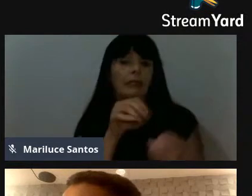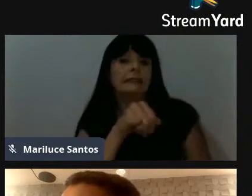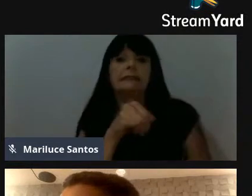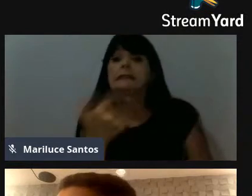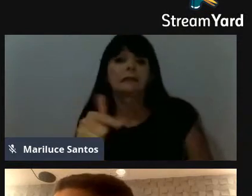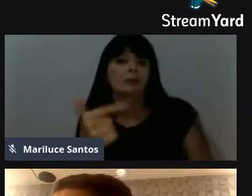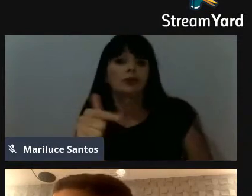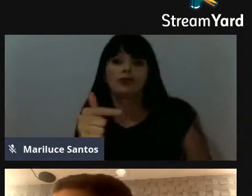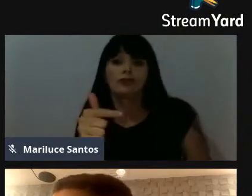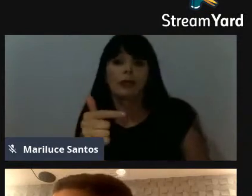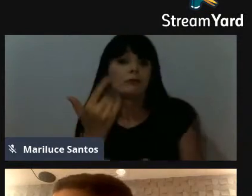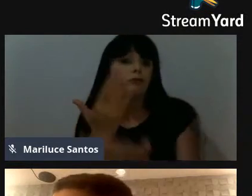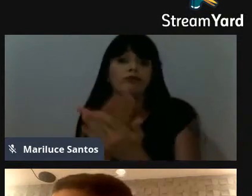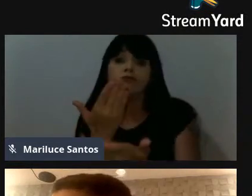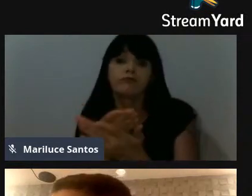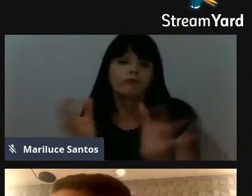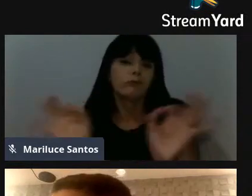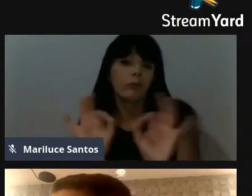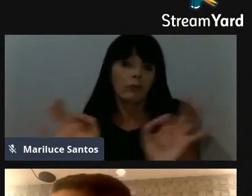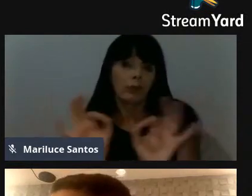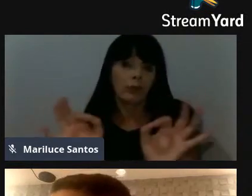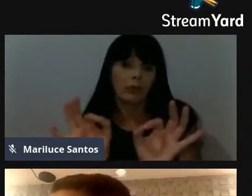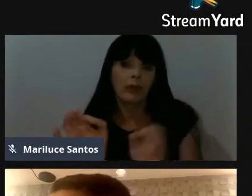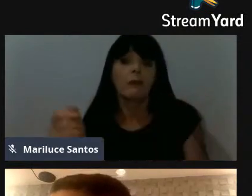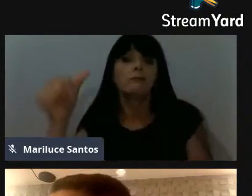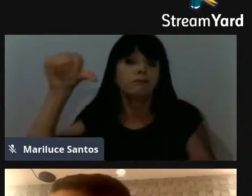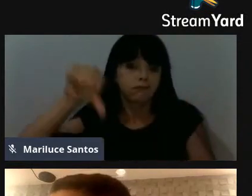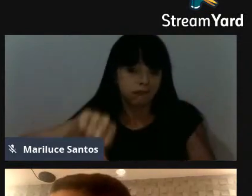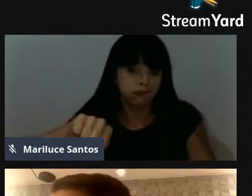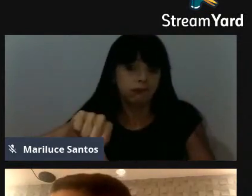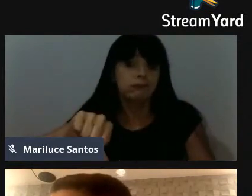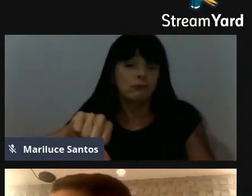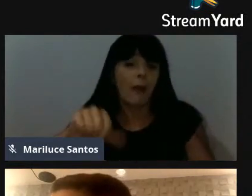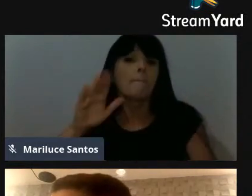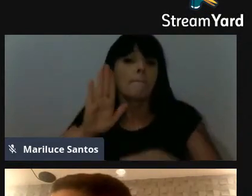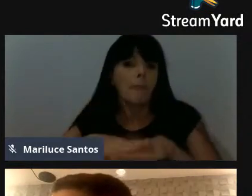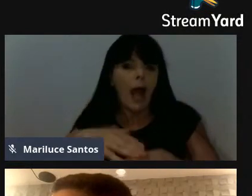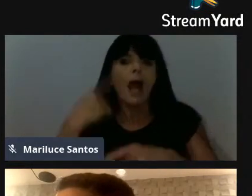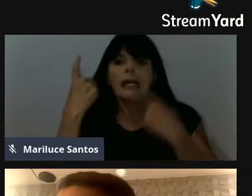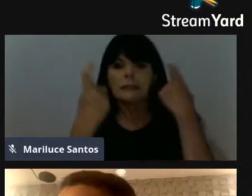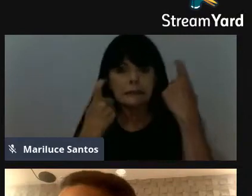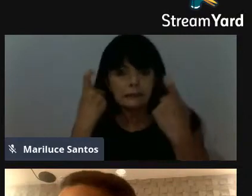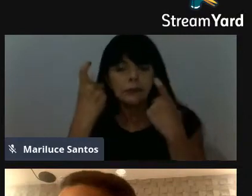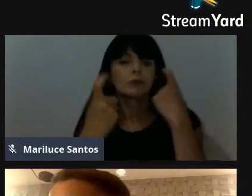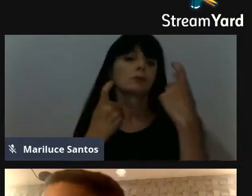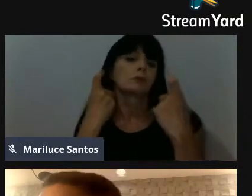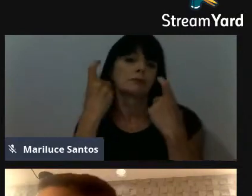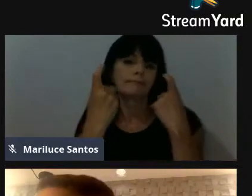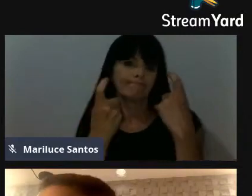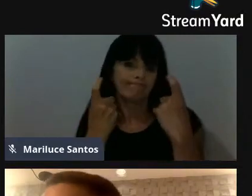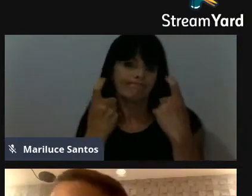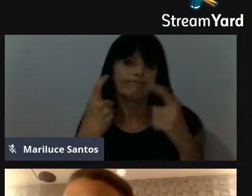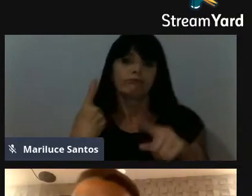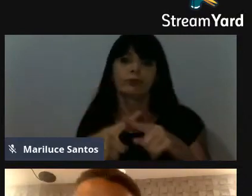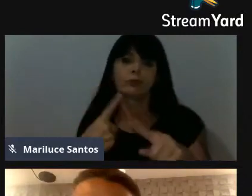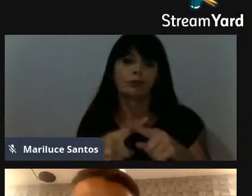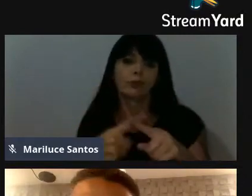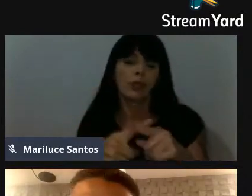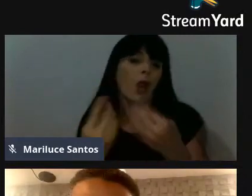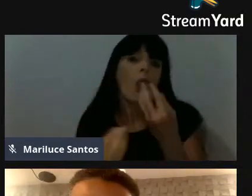escolarização, o quanto que vai ficar mais preocupante a entrada ou a